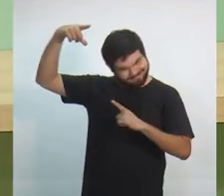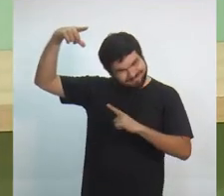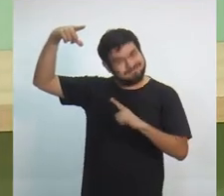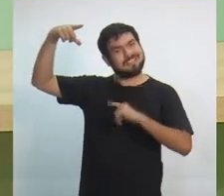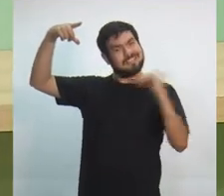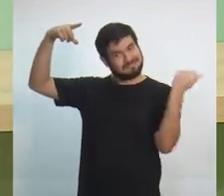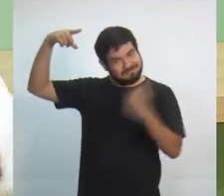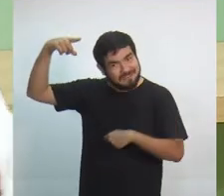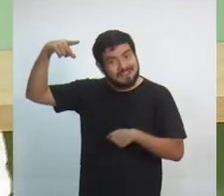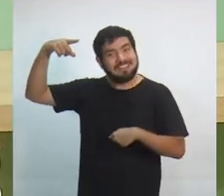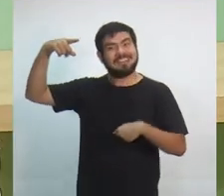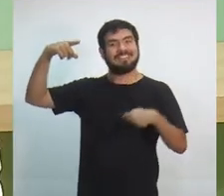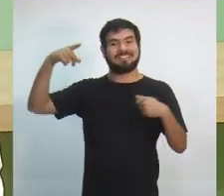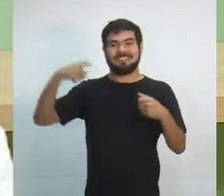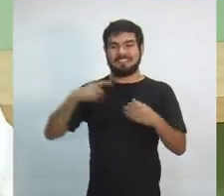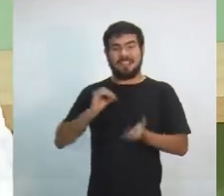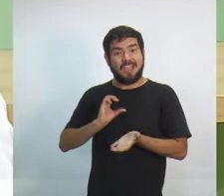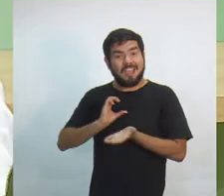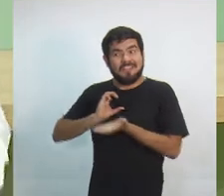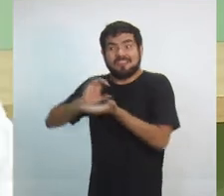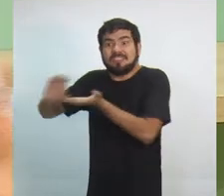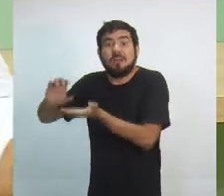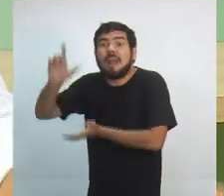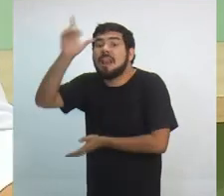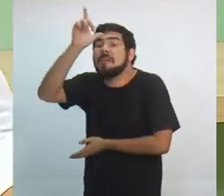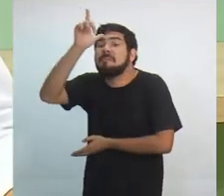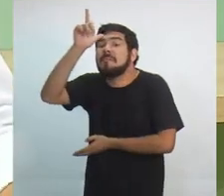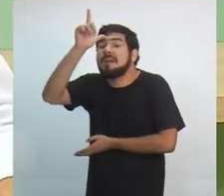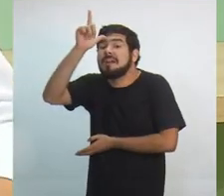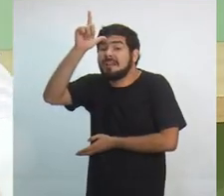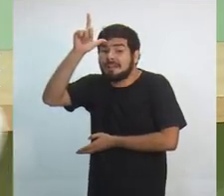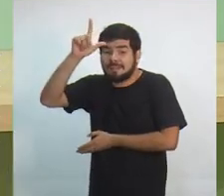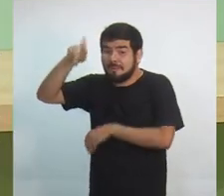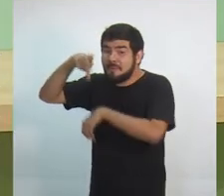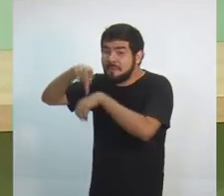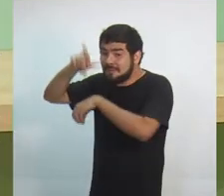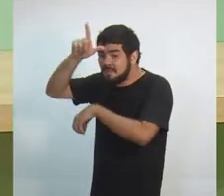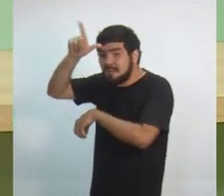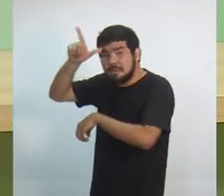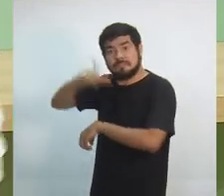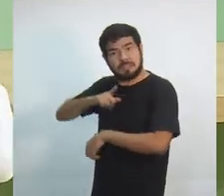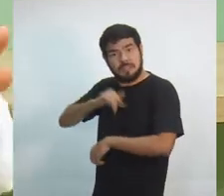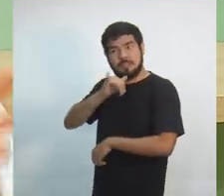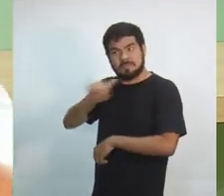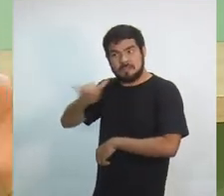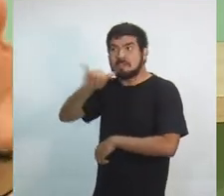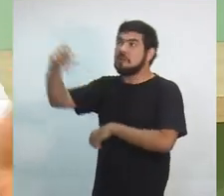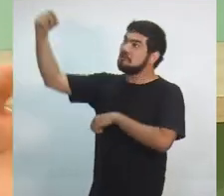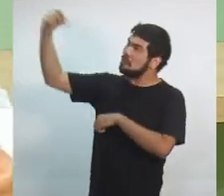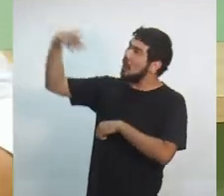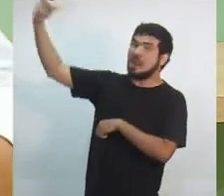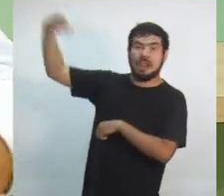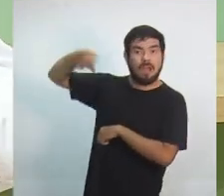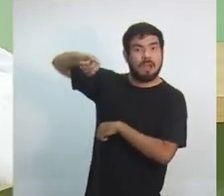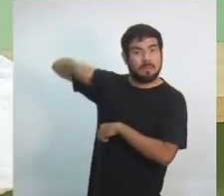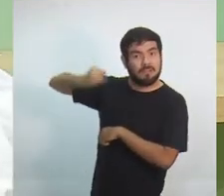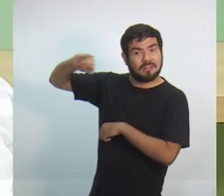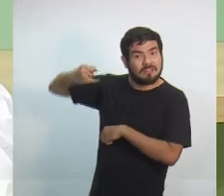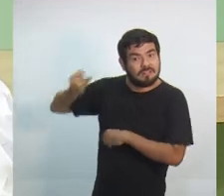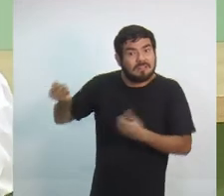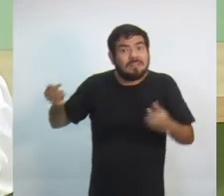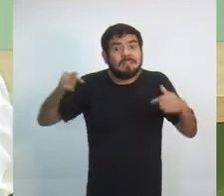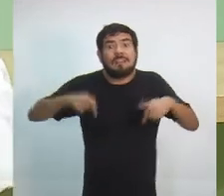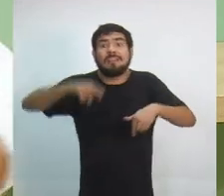fazer, trazer investimentos. A Alemanha tem 30% da sua energia solar. E nós temos um ambiente favorável criar